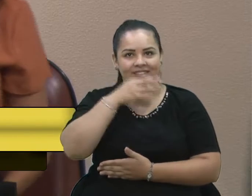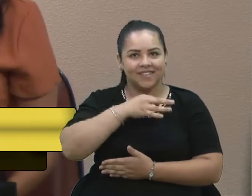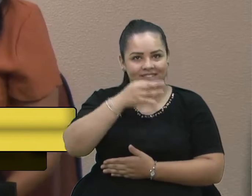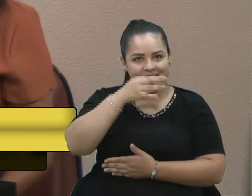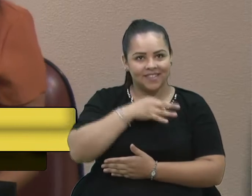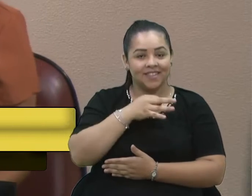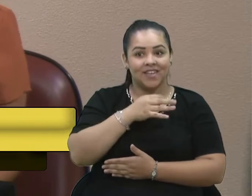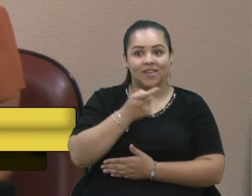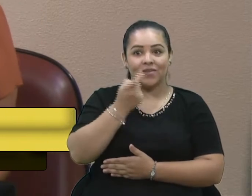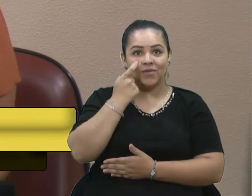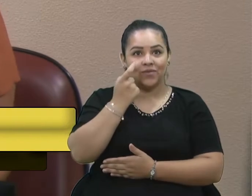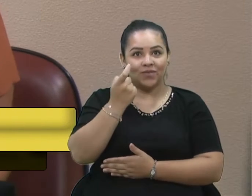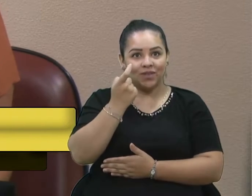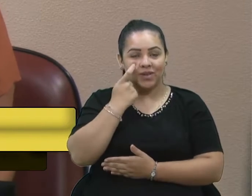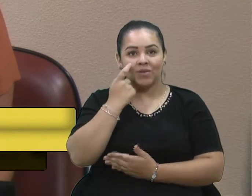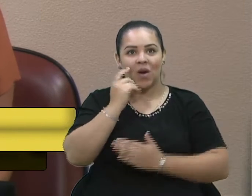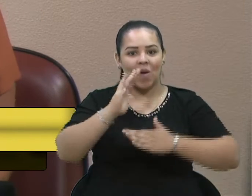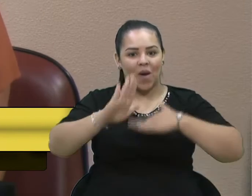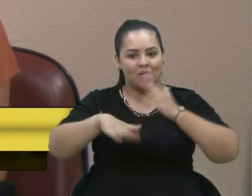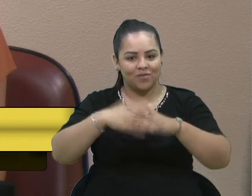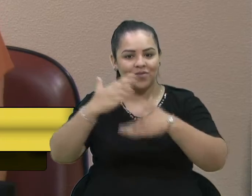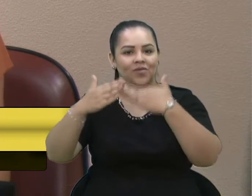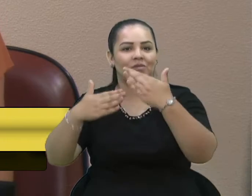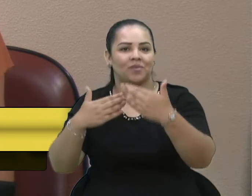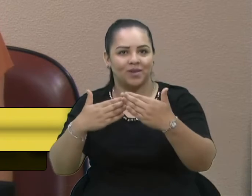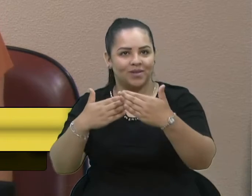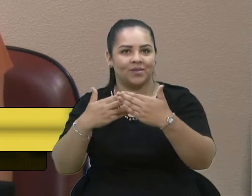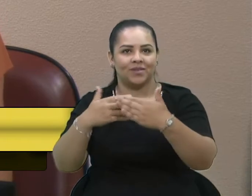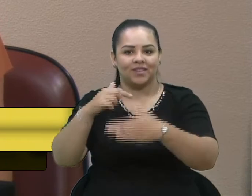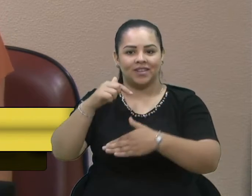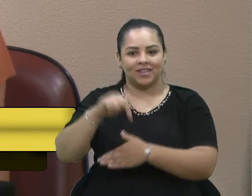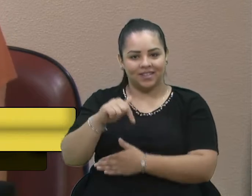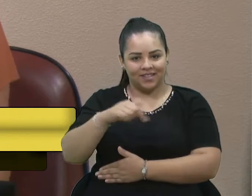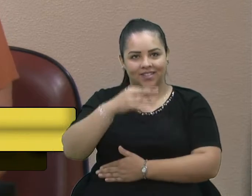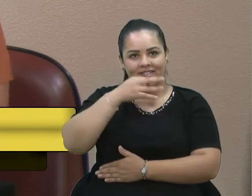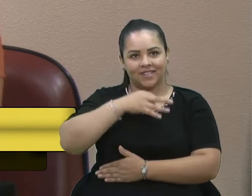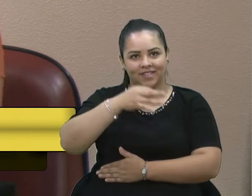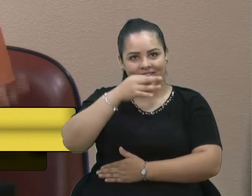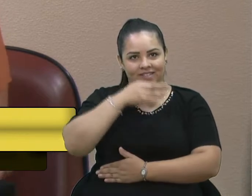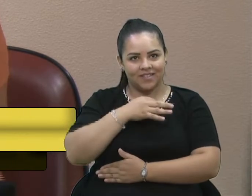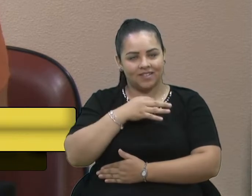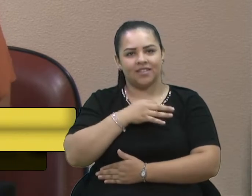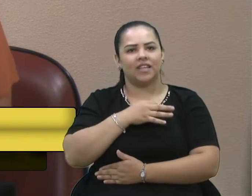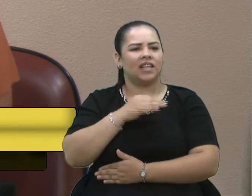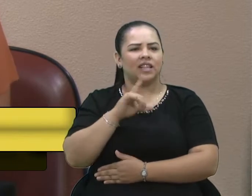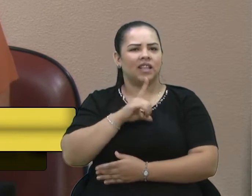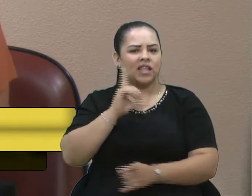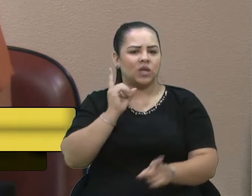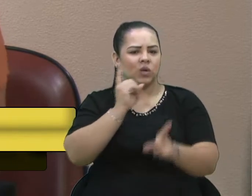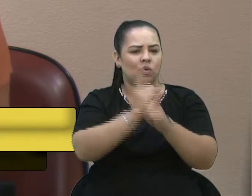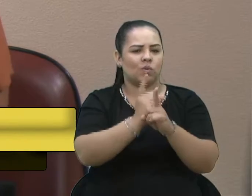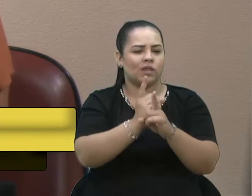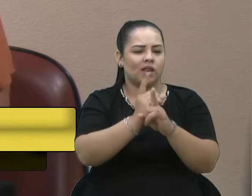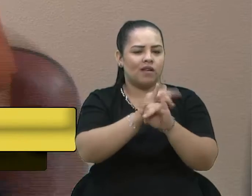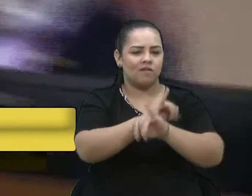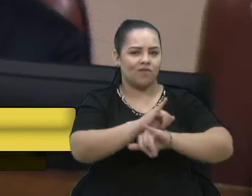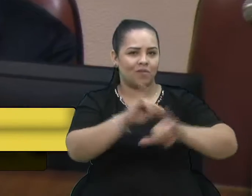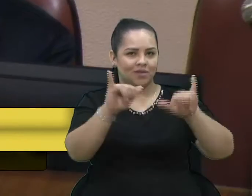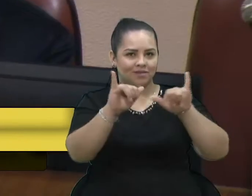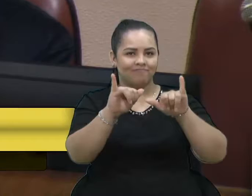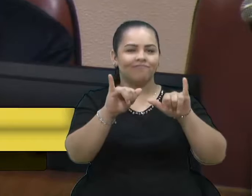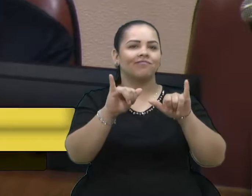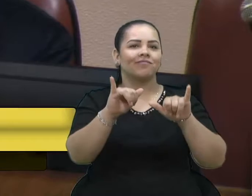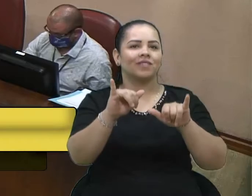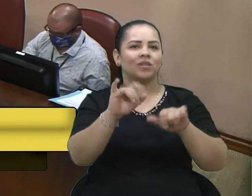construção e também a evolução da nossa cidade, que leva muito aos ouvintes as informações precisas dos